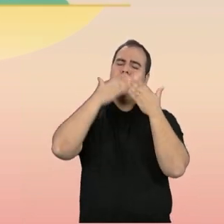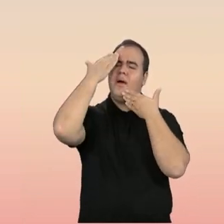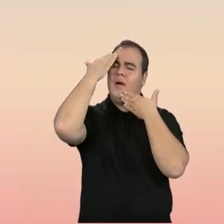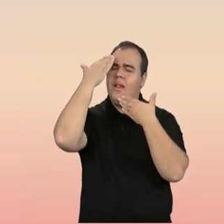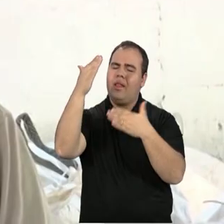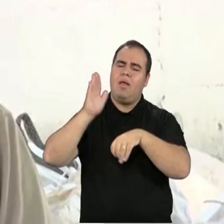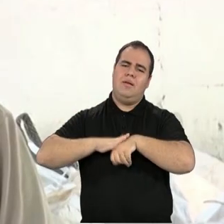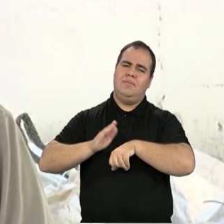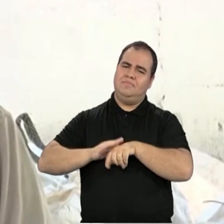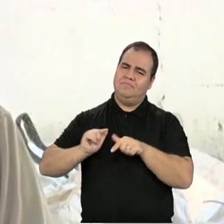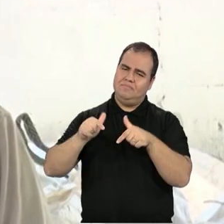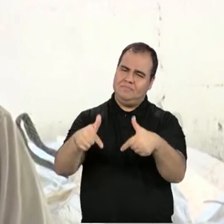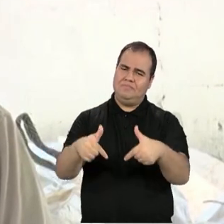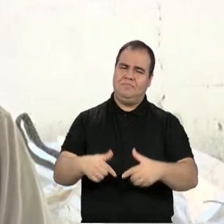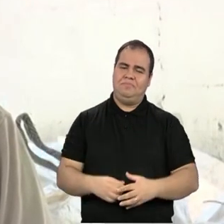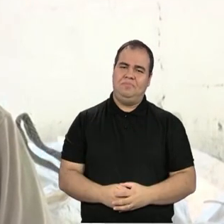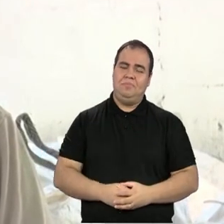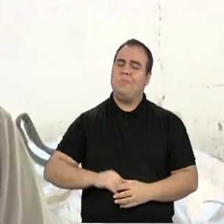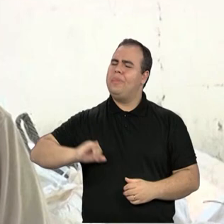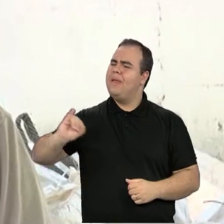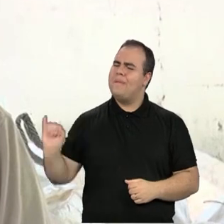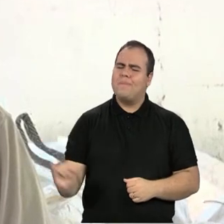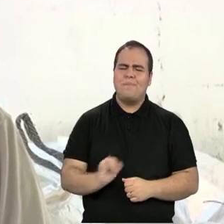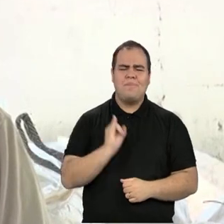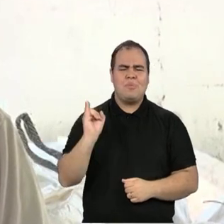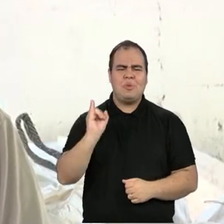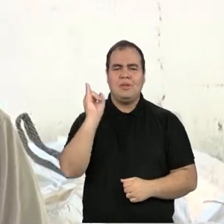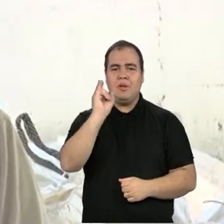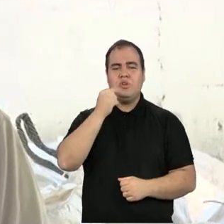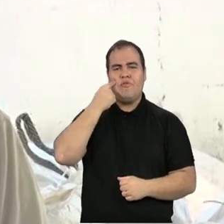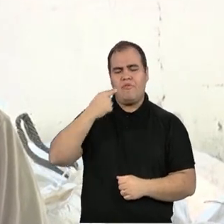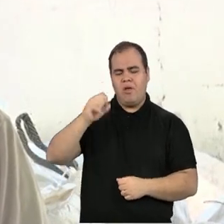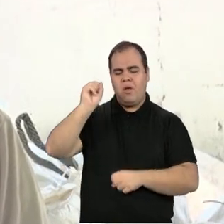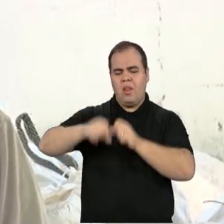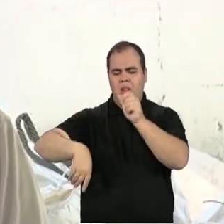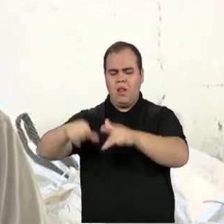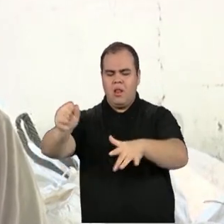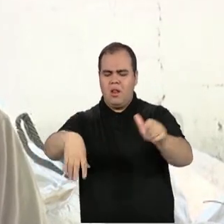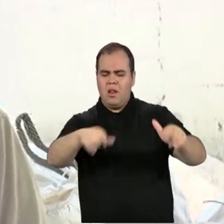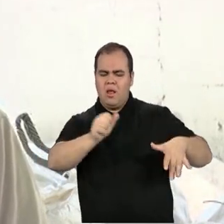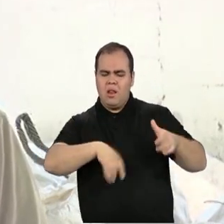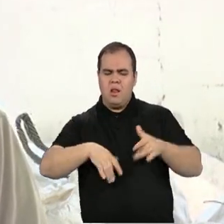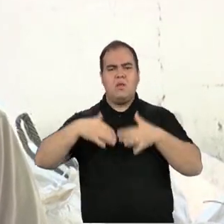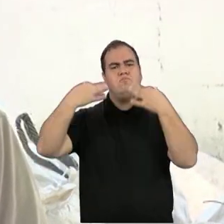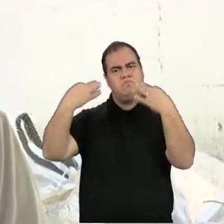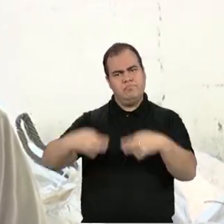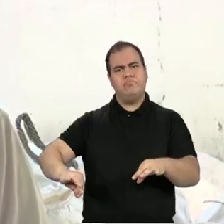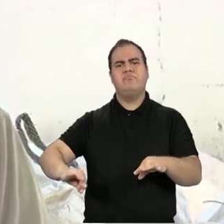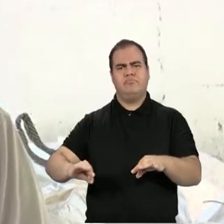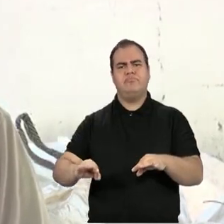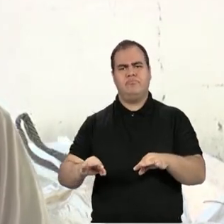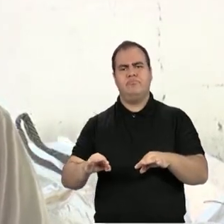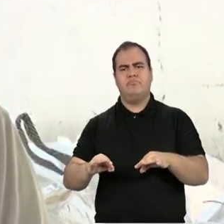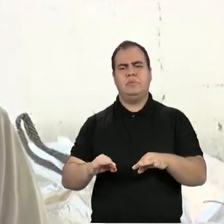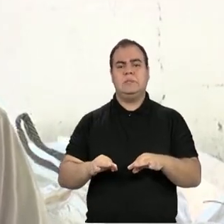a iniciativa. É importante a destinação dessas embalagens para evitar contaminações não intencionais. Então existe uma